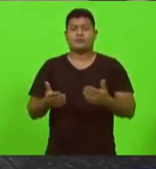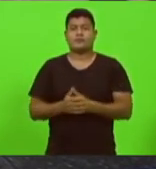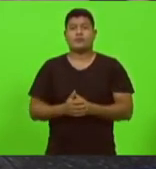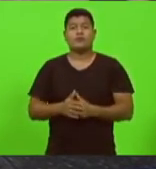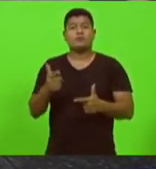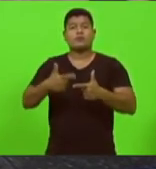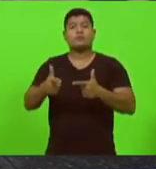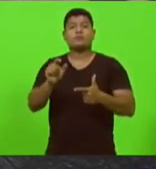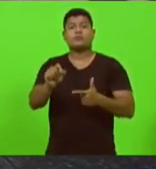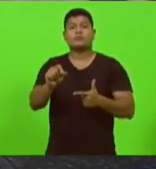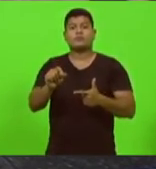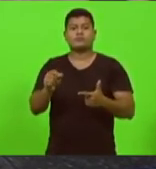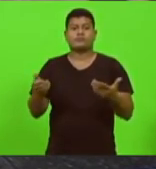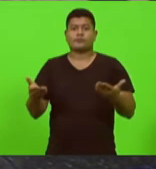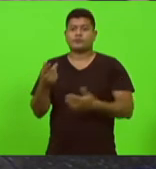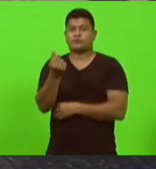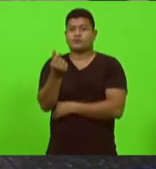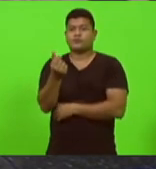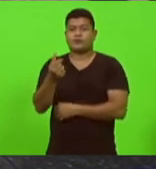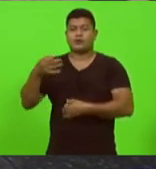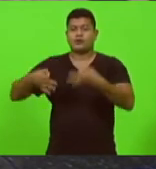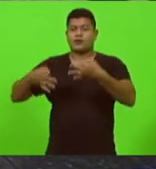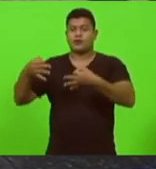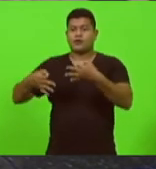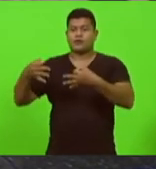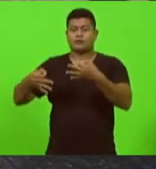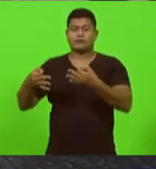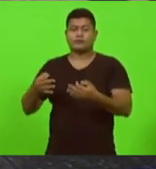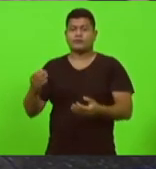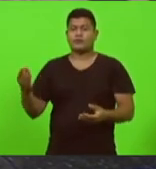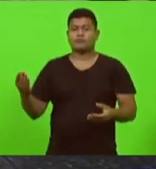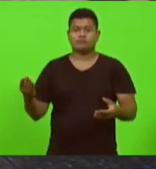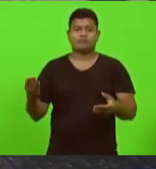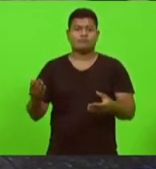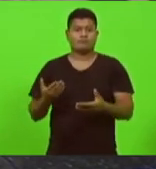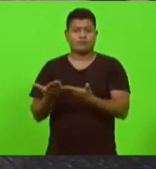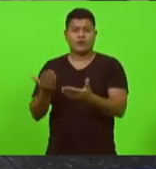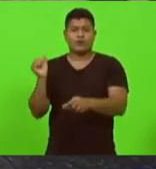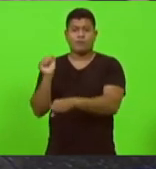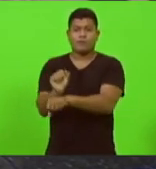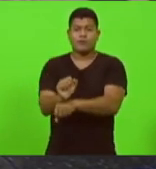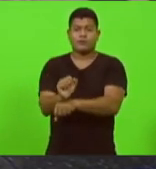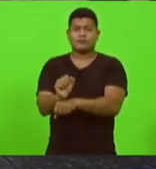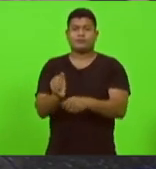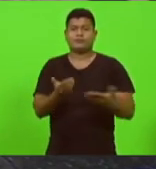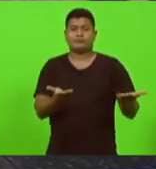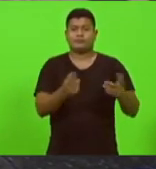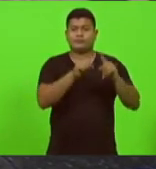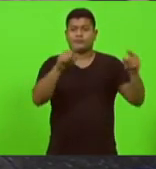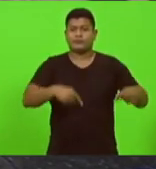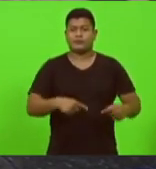foi judicializado o último repasse e os funcionários estão sem receber o salário de dezembro ainda